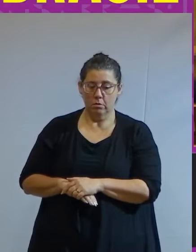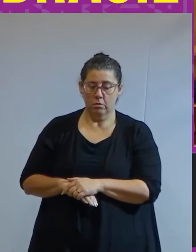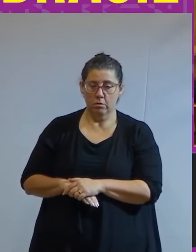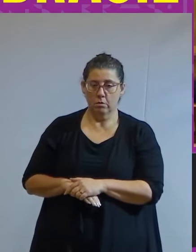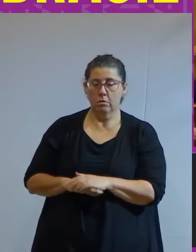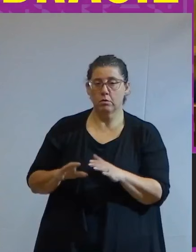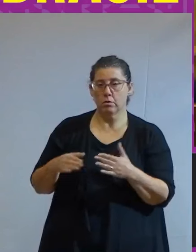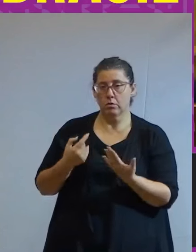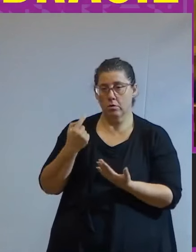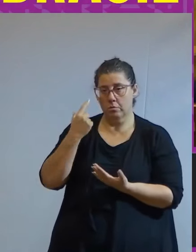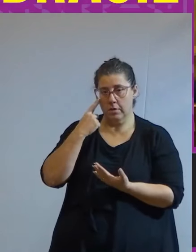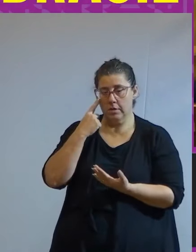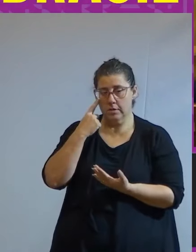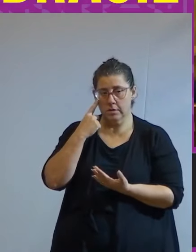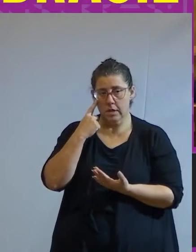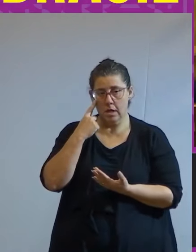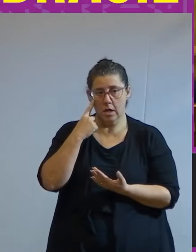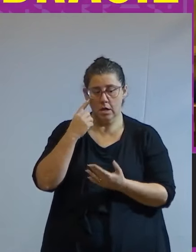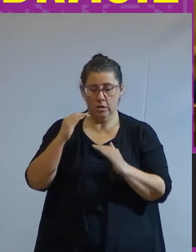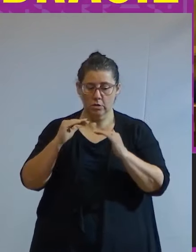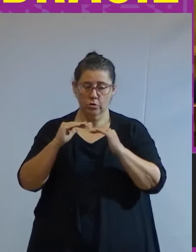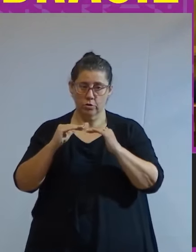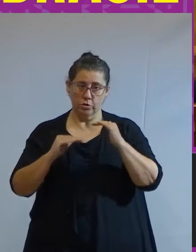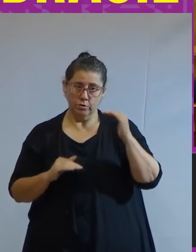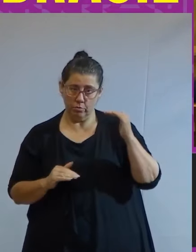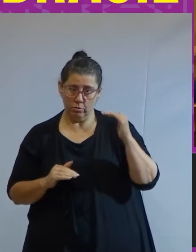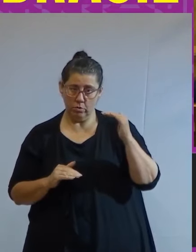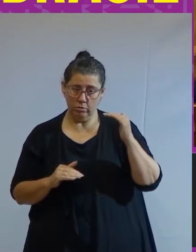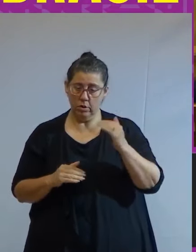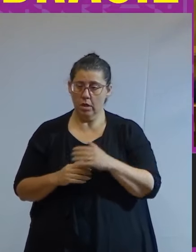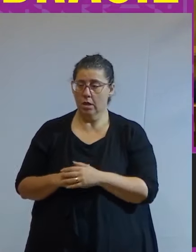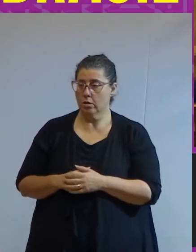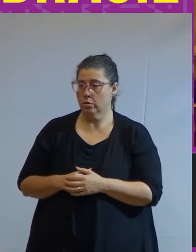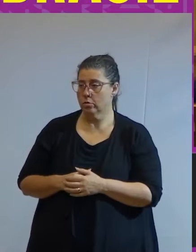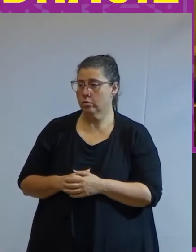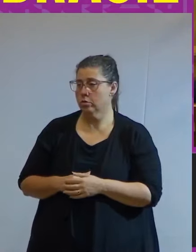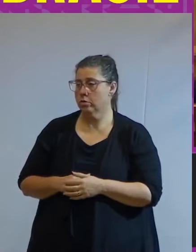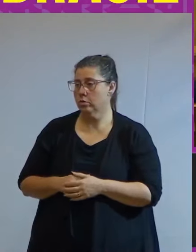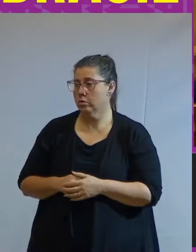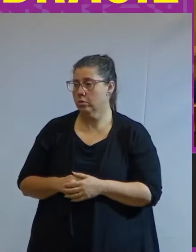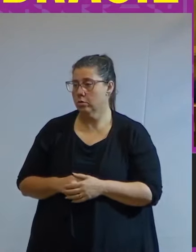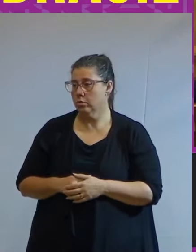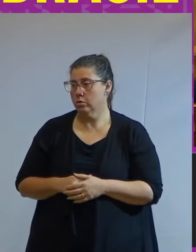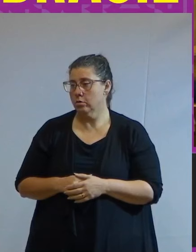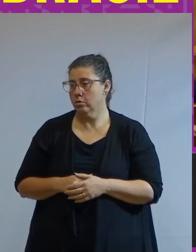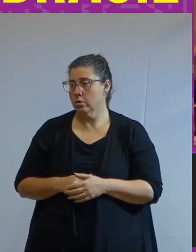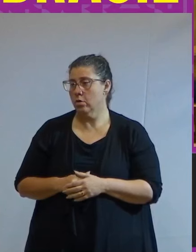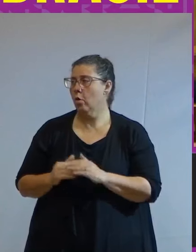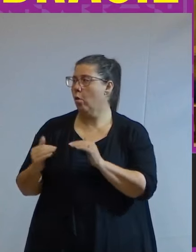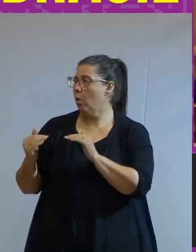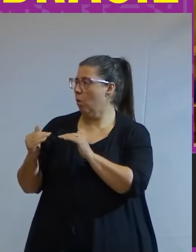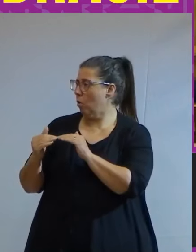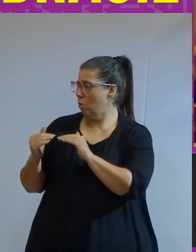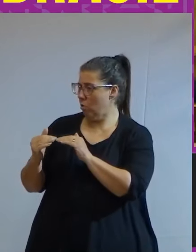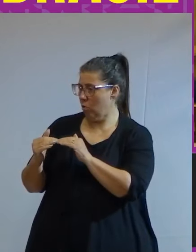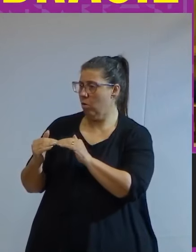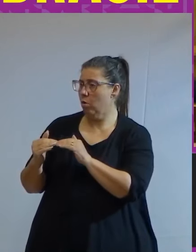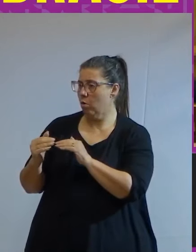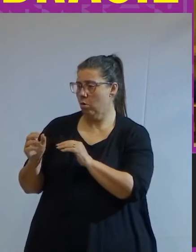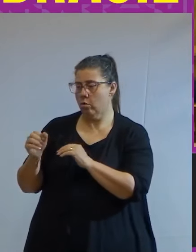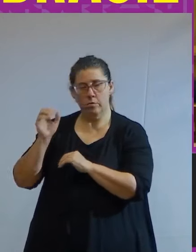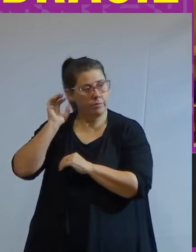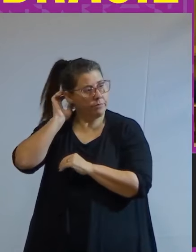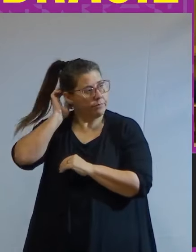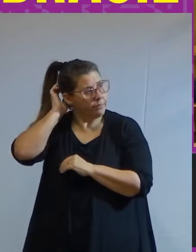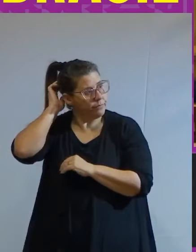pensar a desigualdade pensar e eu eu não discordo eu não discordo de forma nenhuma que é do que